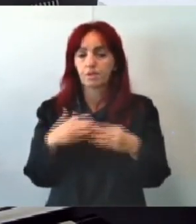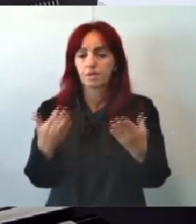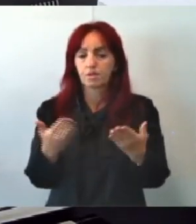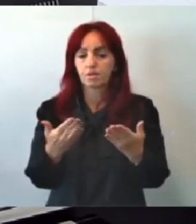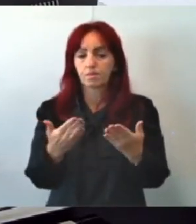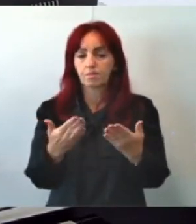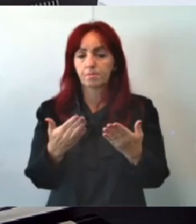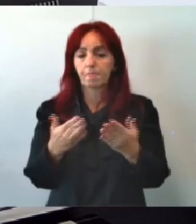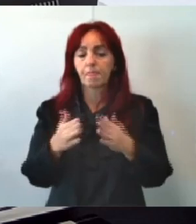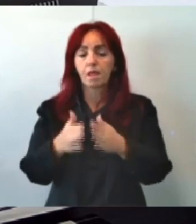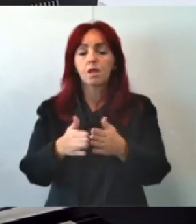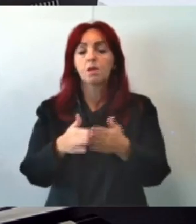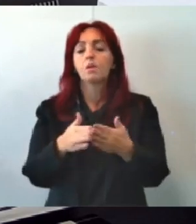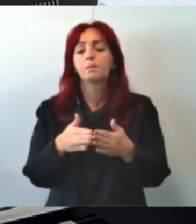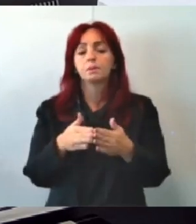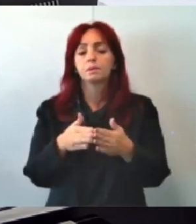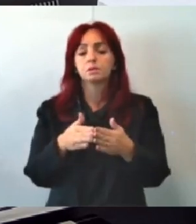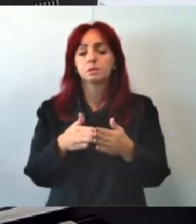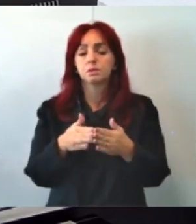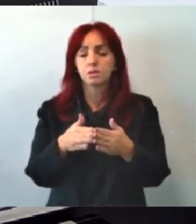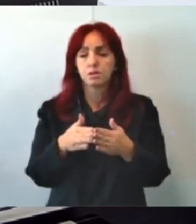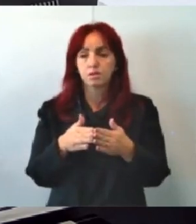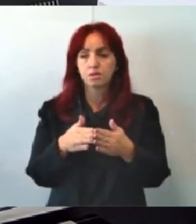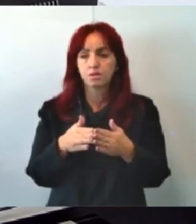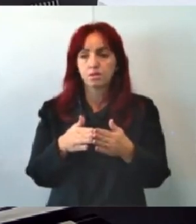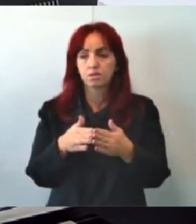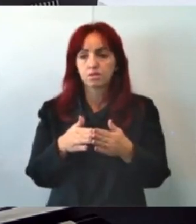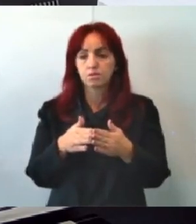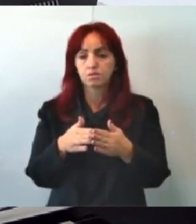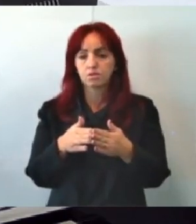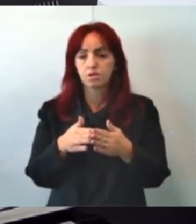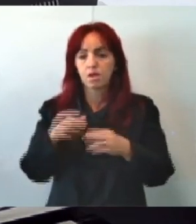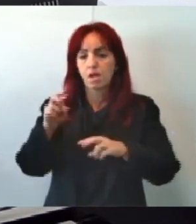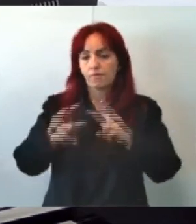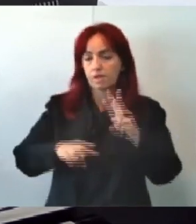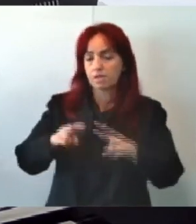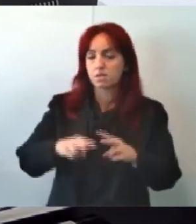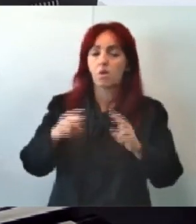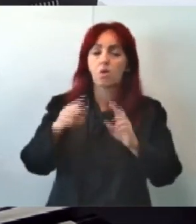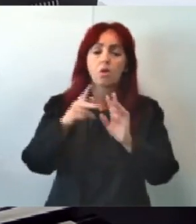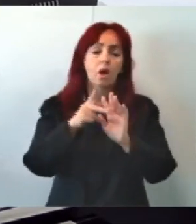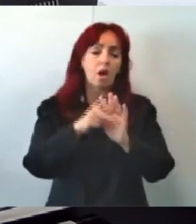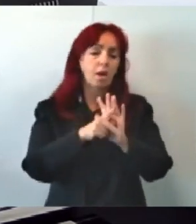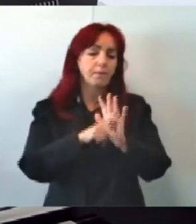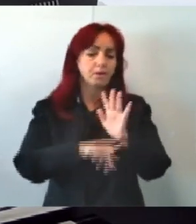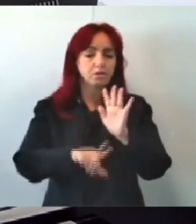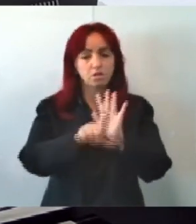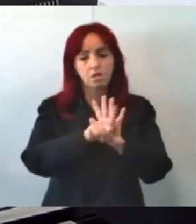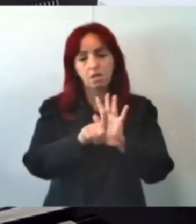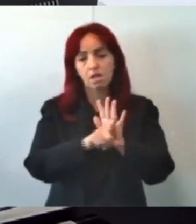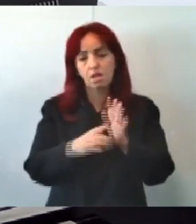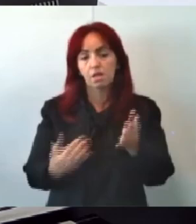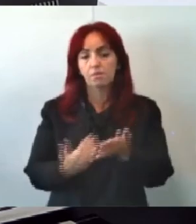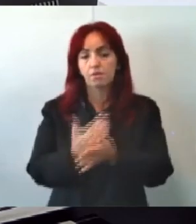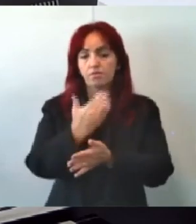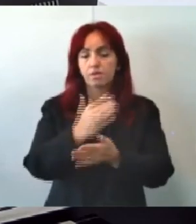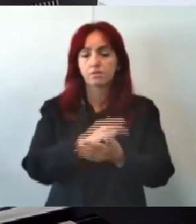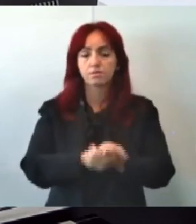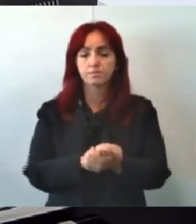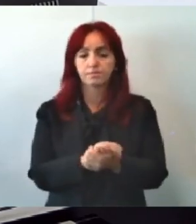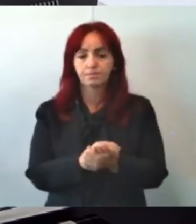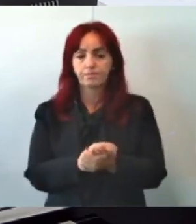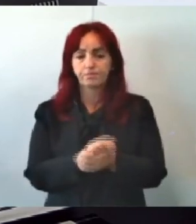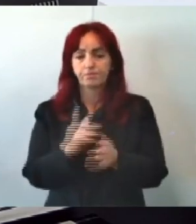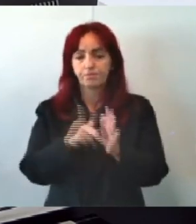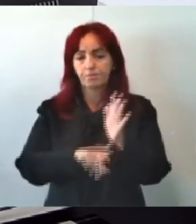pedido De Diligência Aprovado Projeto De lei 658 2023 Projeto De lei